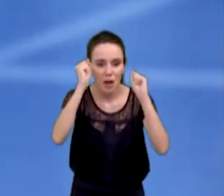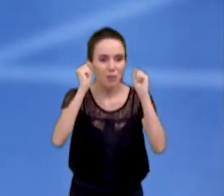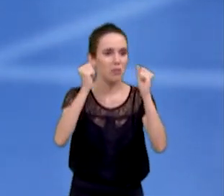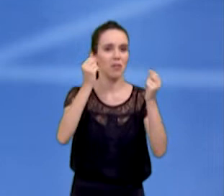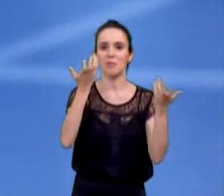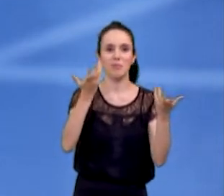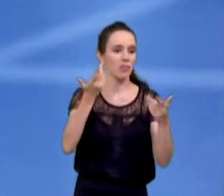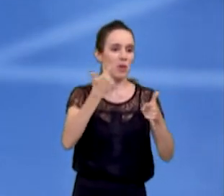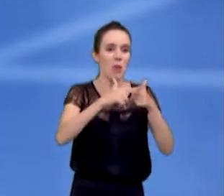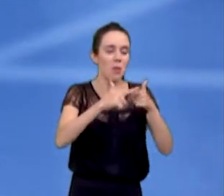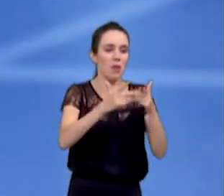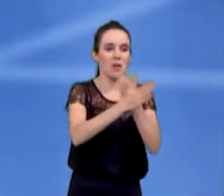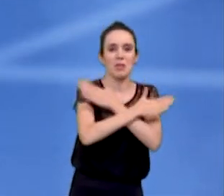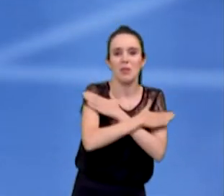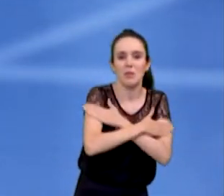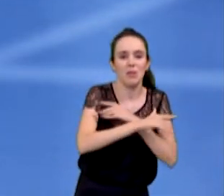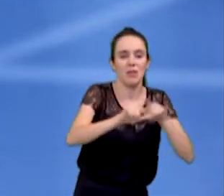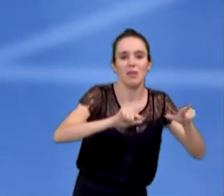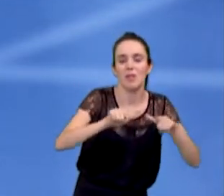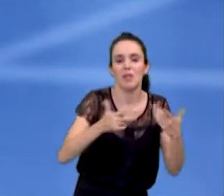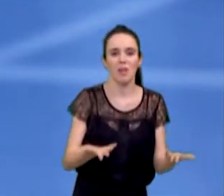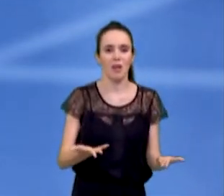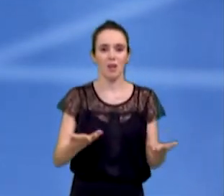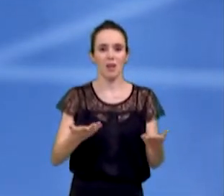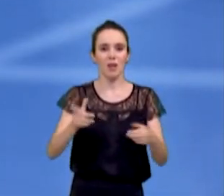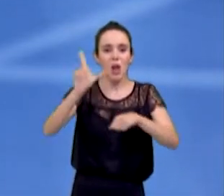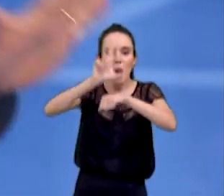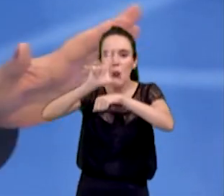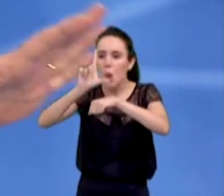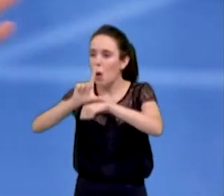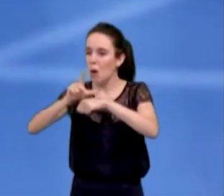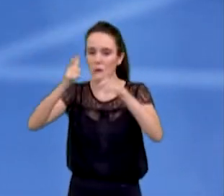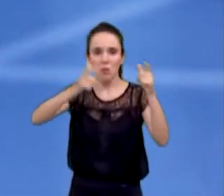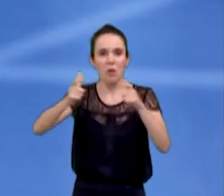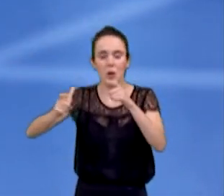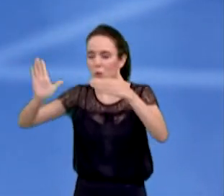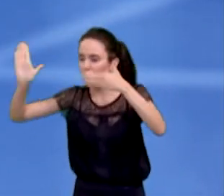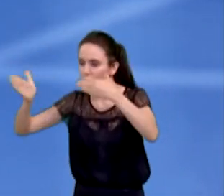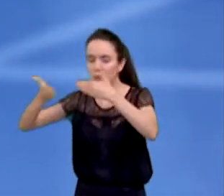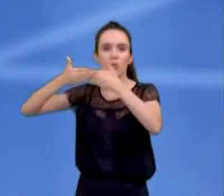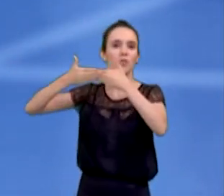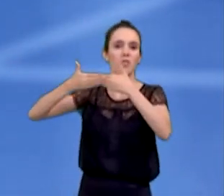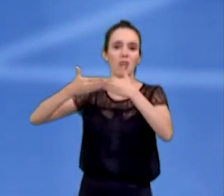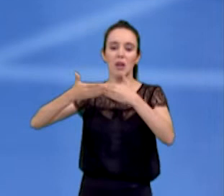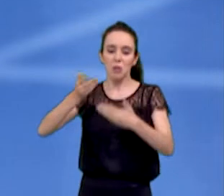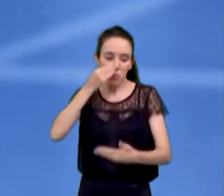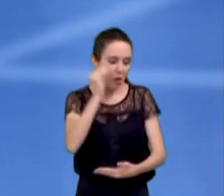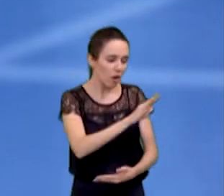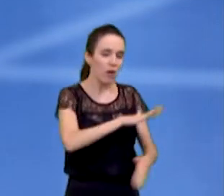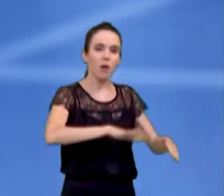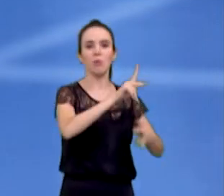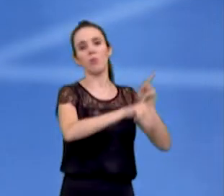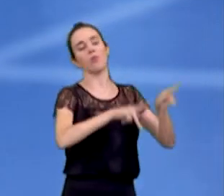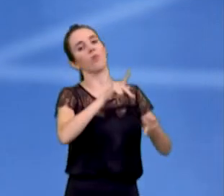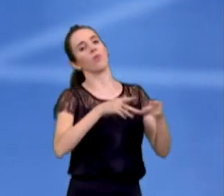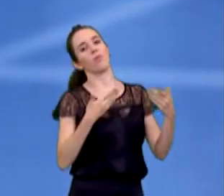perdidos, locais foram fechados, então de fato as pessoas acabaram ficando em segundo plano. A gente sabe que a questão